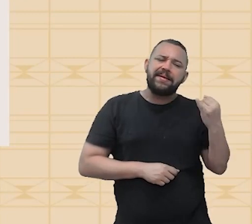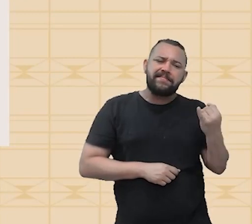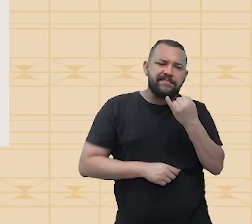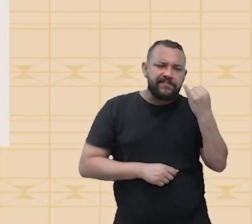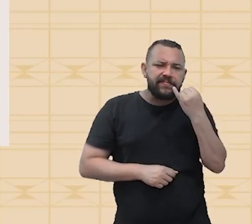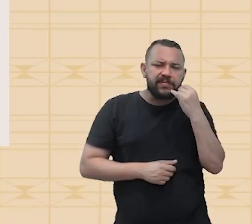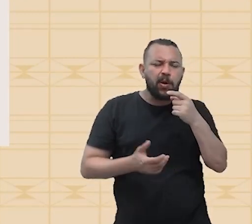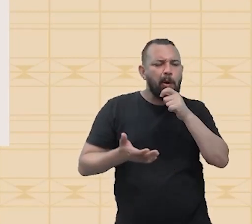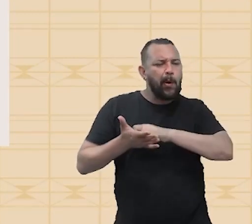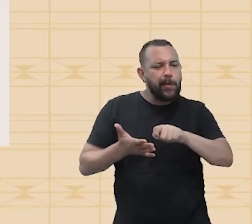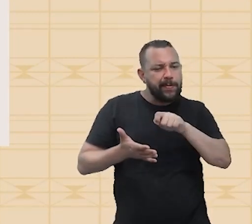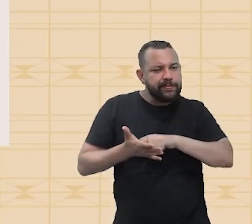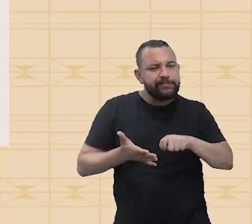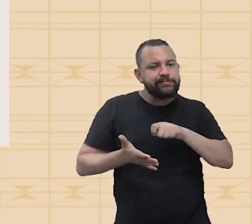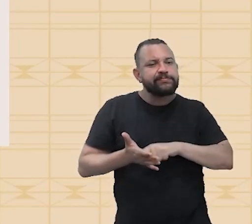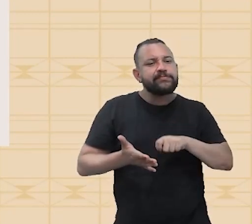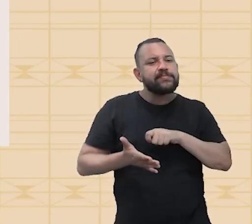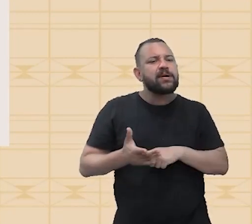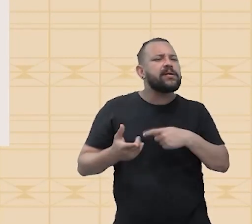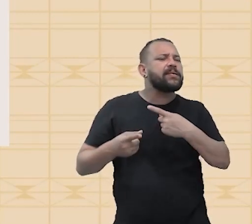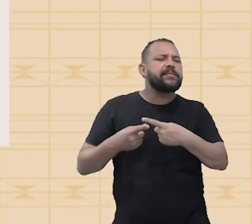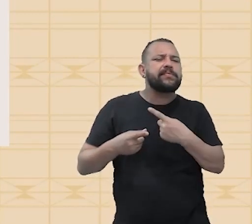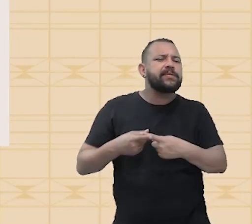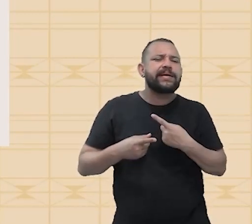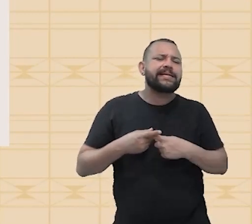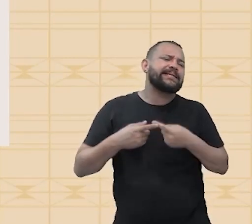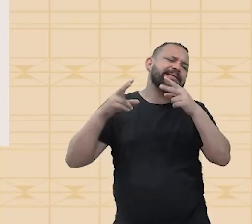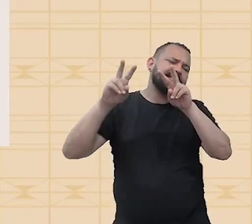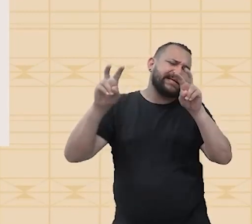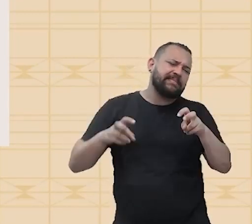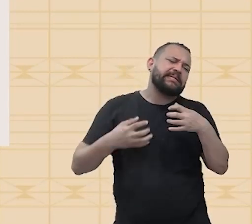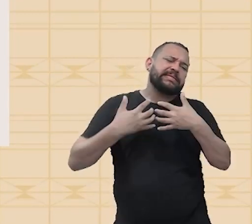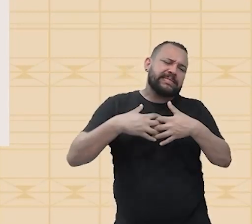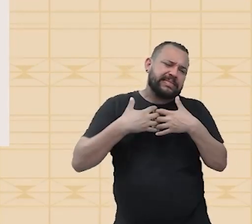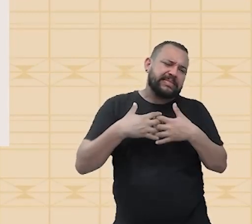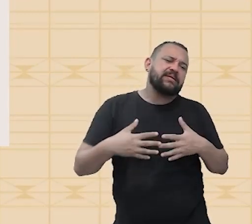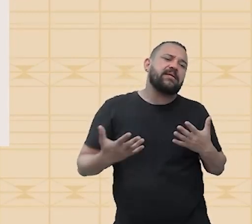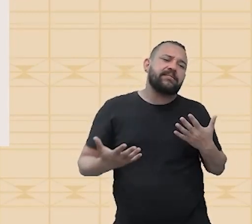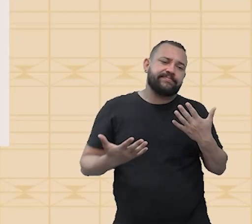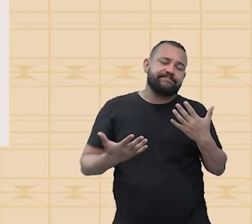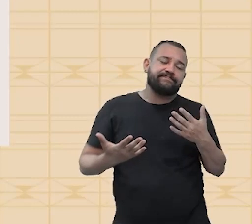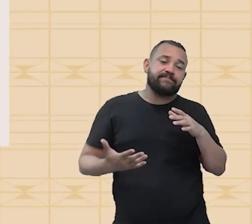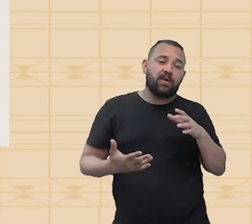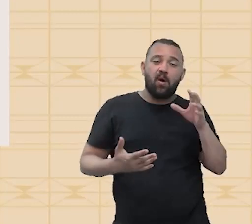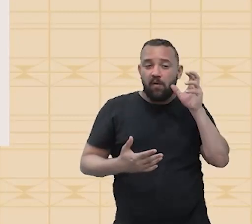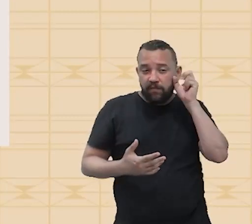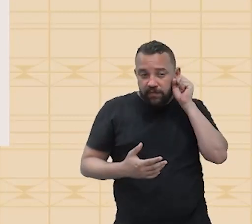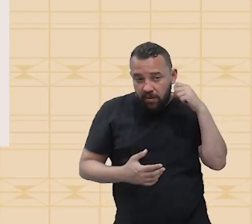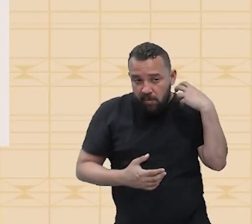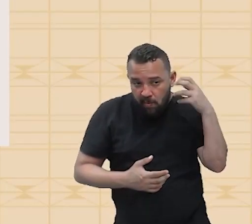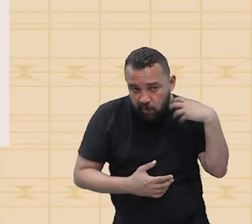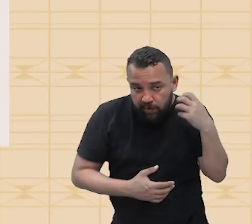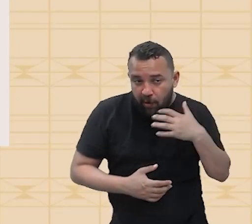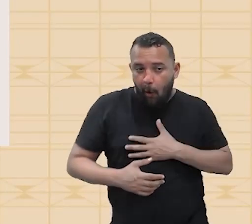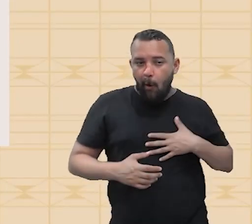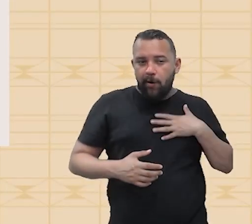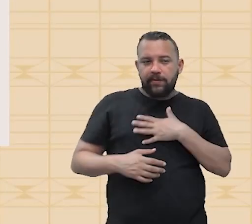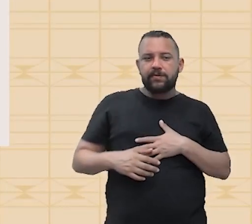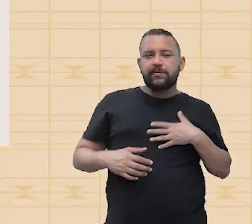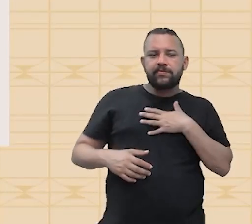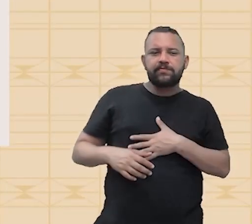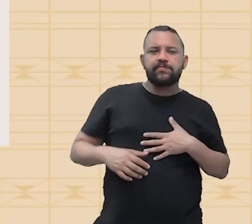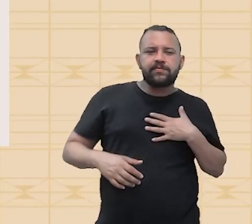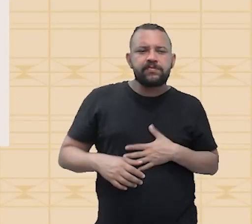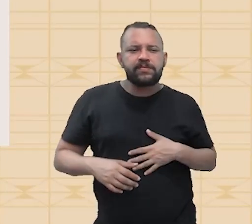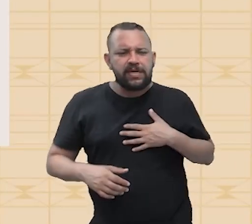anote isso com muita atenção, porque é tema de muita confusão. Quer um exemplo? Você está ouvindo aquela música que você gosta, e aí você está